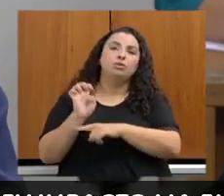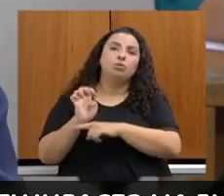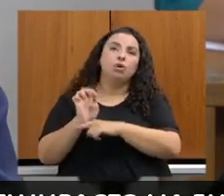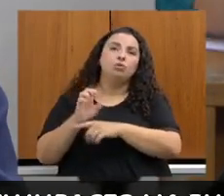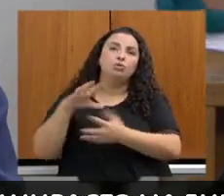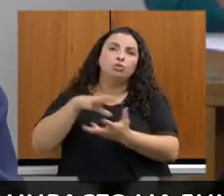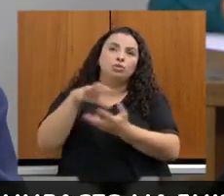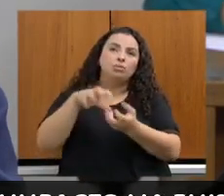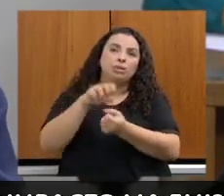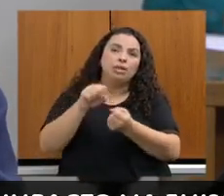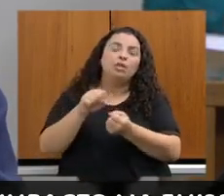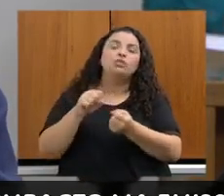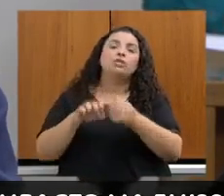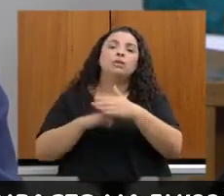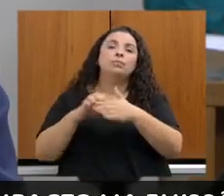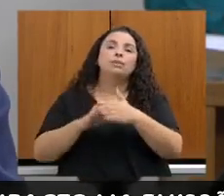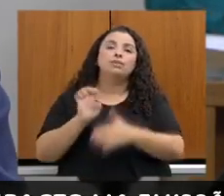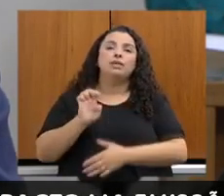EMATER, Minas Gerais.